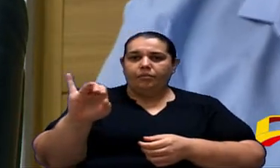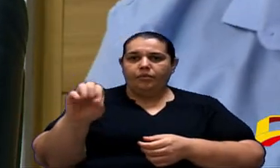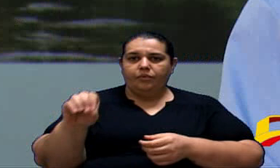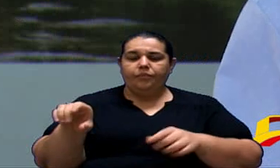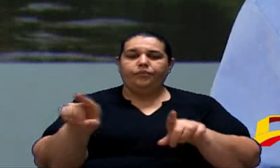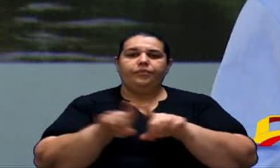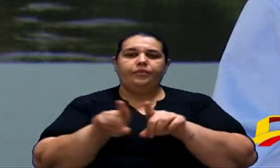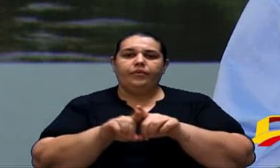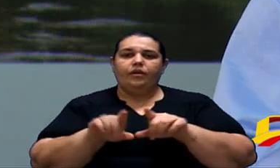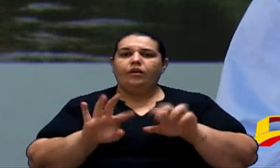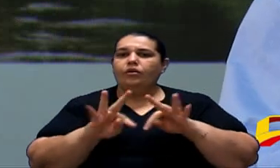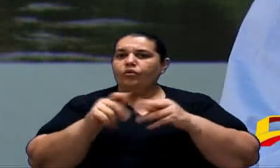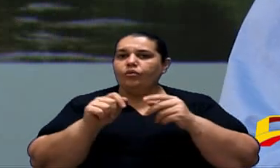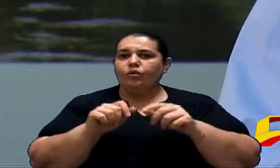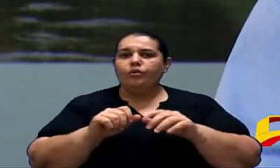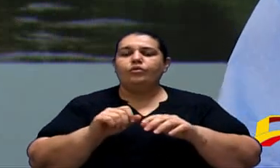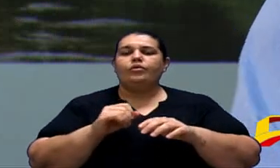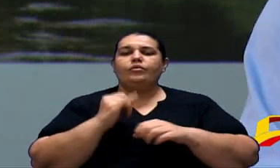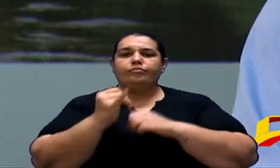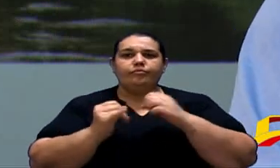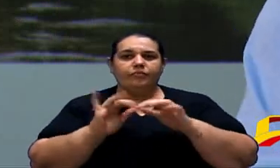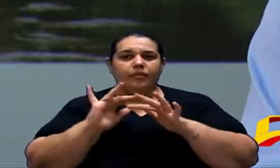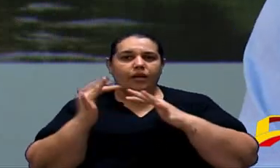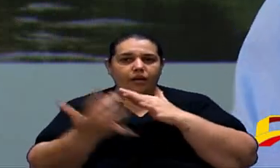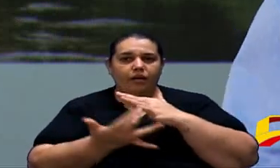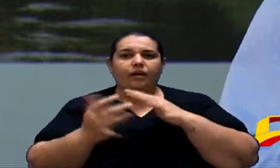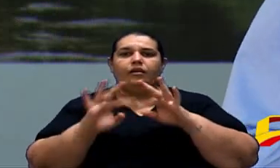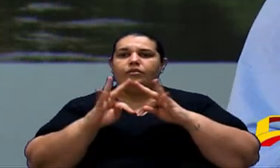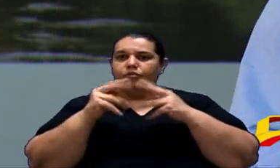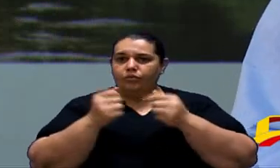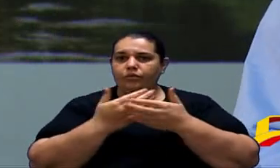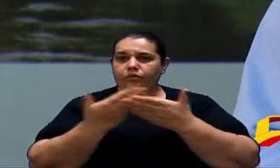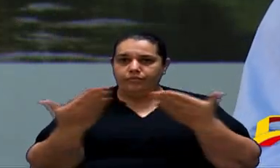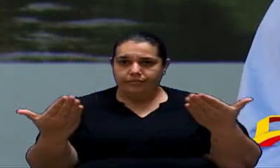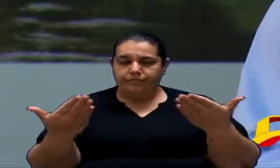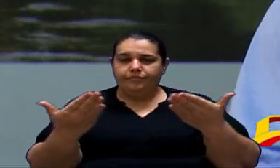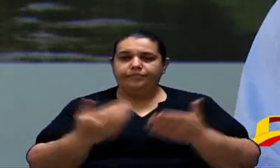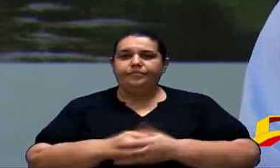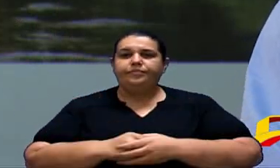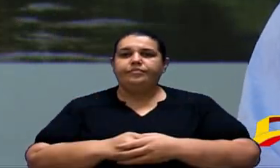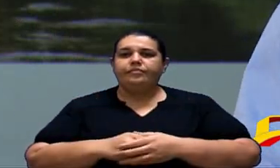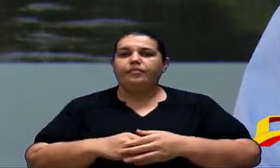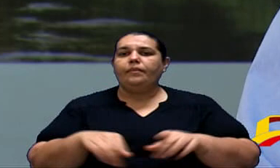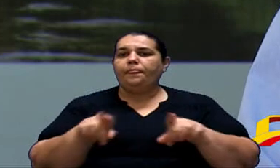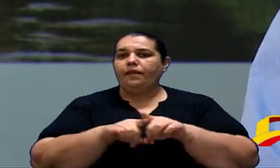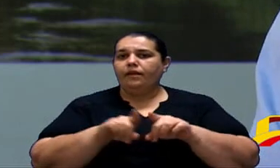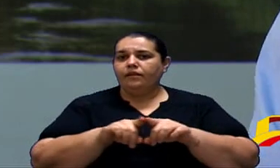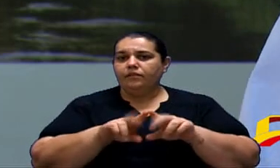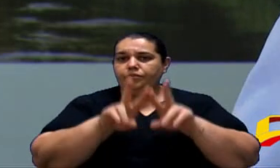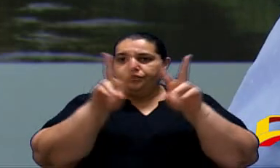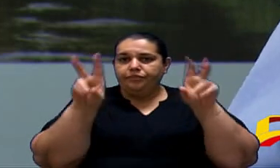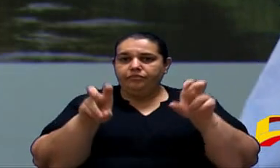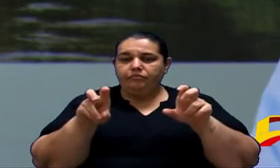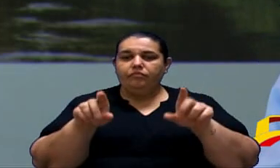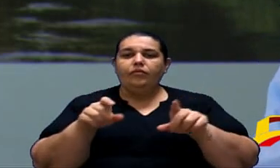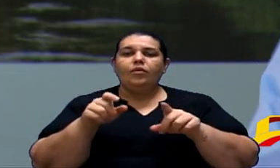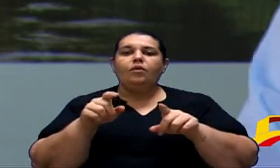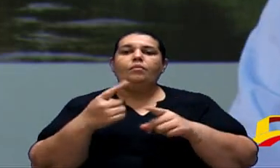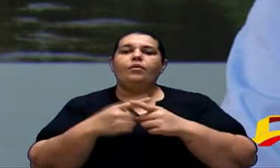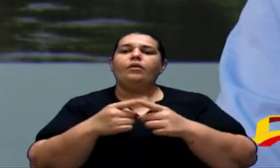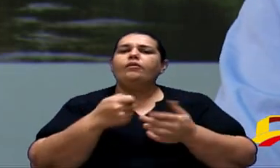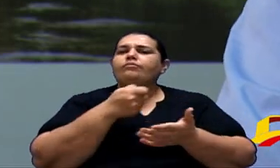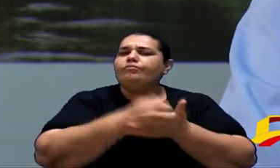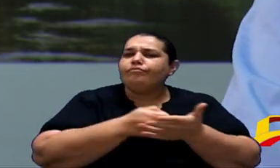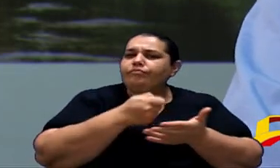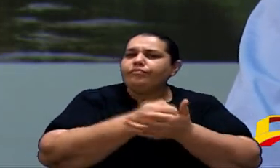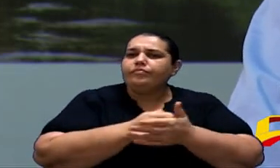O Todos Estão Acompanhando Eu Citei Agora Vereador Cícero João O motivo De A gente Estar Presente Defender O Interesse Do